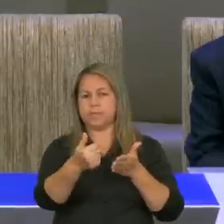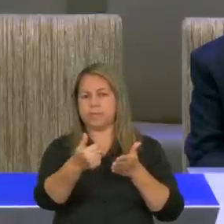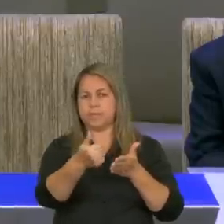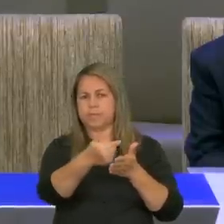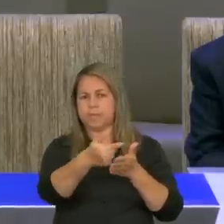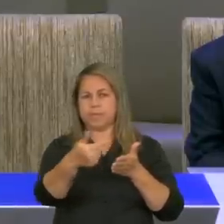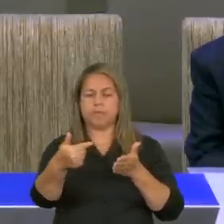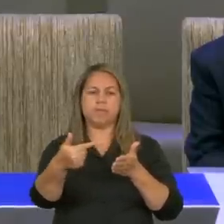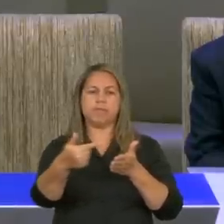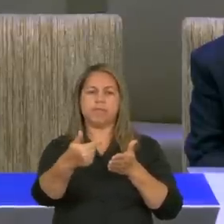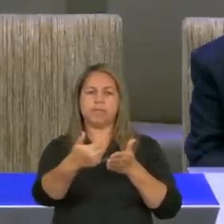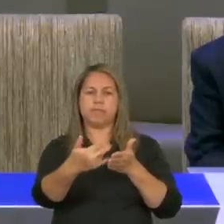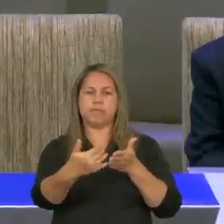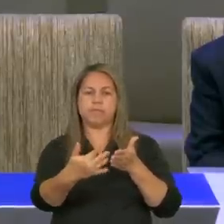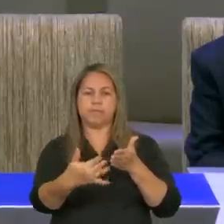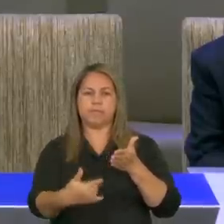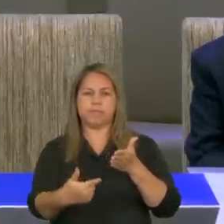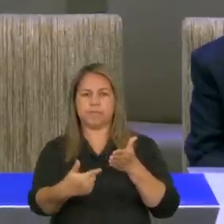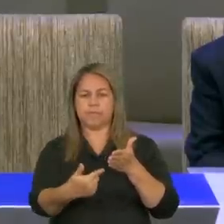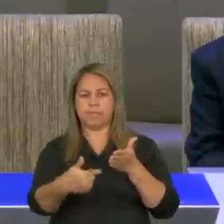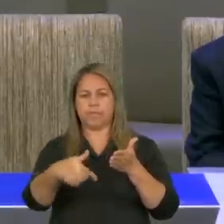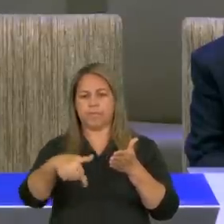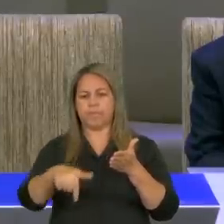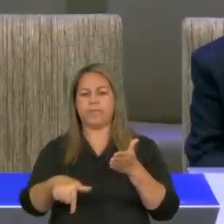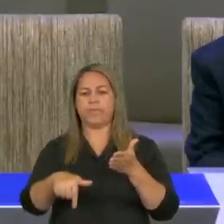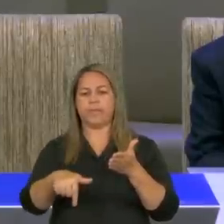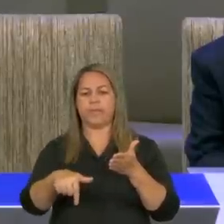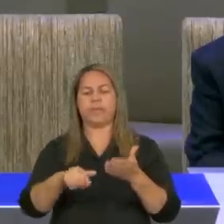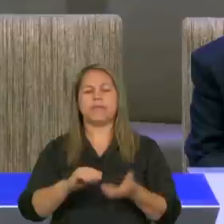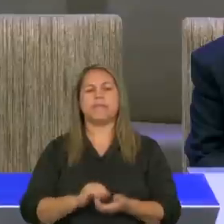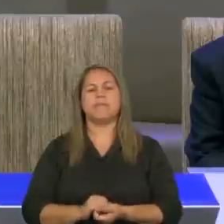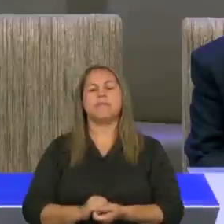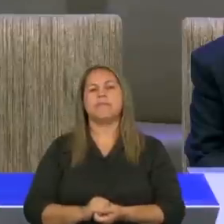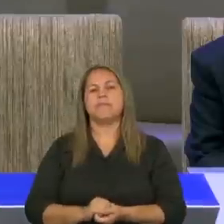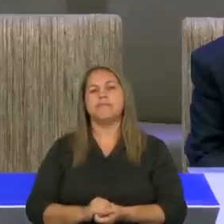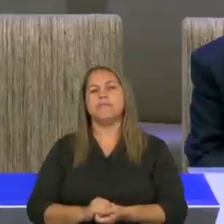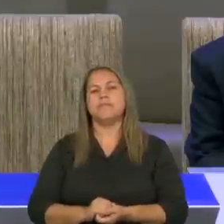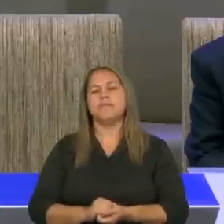número 22 ao versículo de número 27.